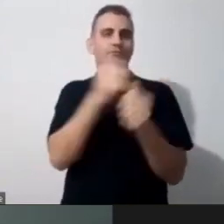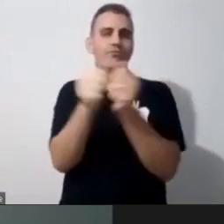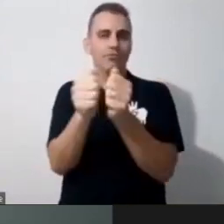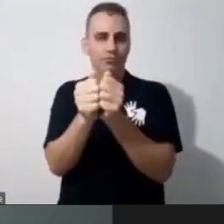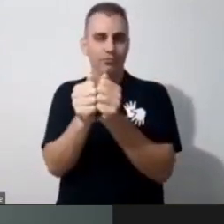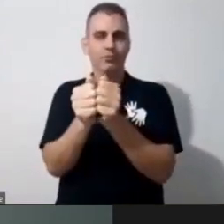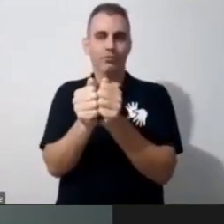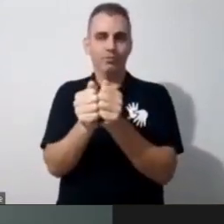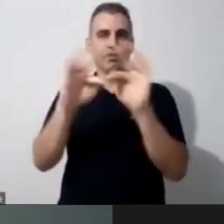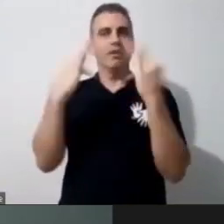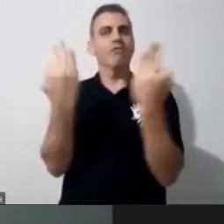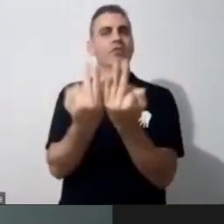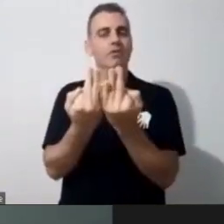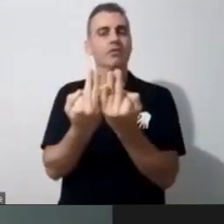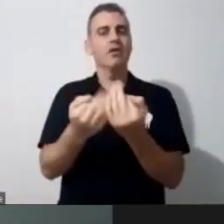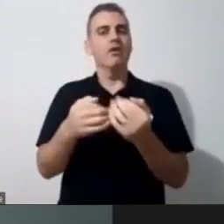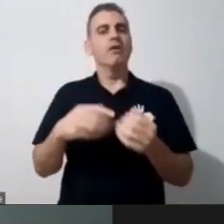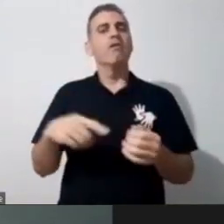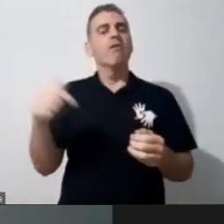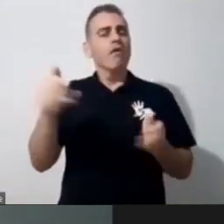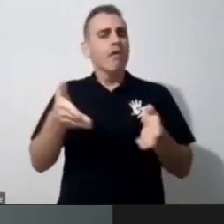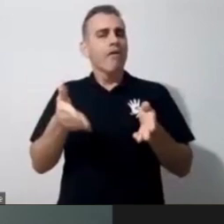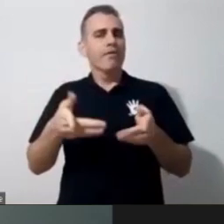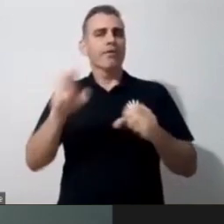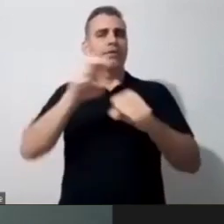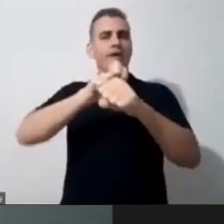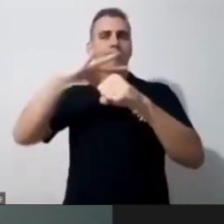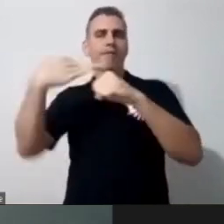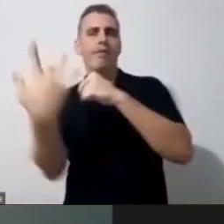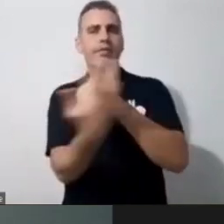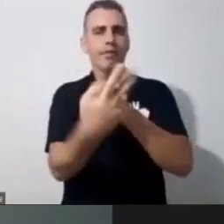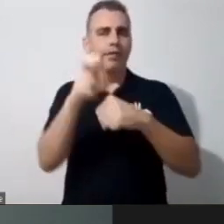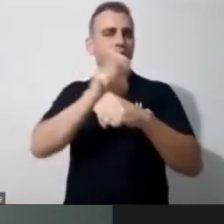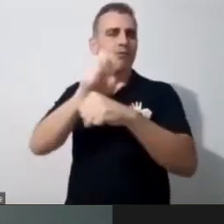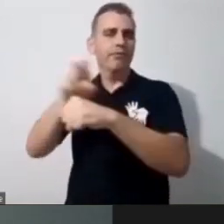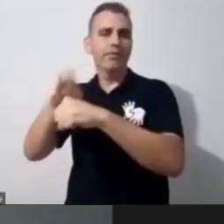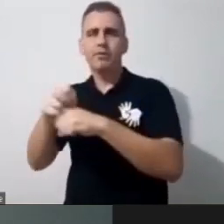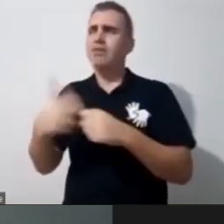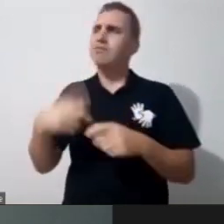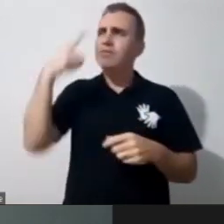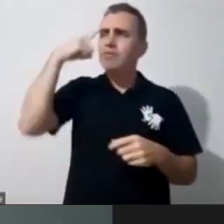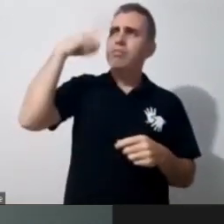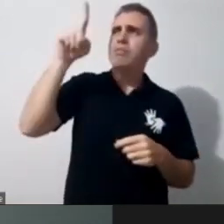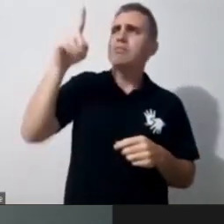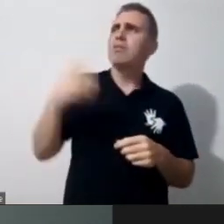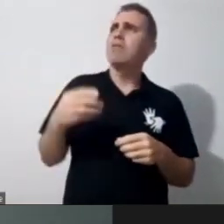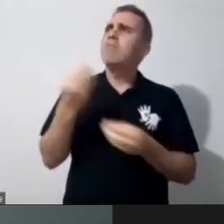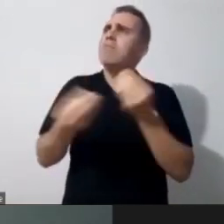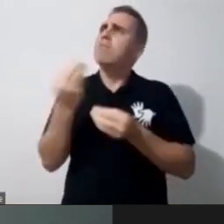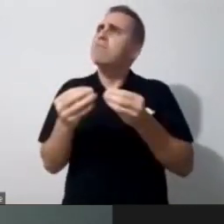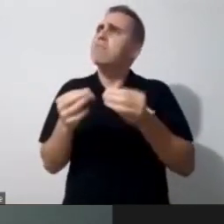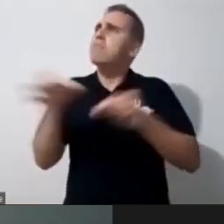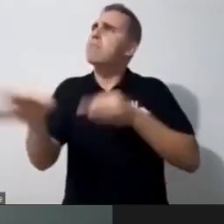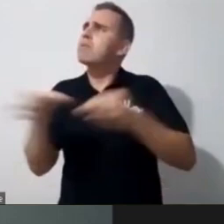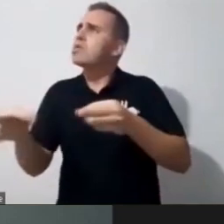nesse período de pandemia, a gente precisa, então, pensar como vai ser esse planejamento, qual é o sentido dessa